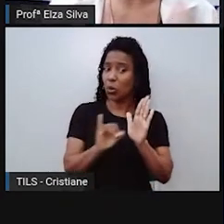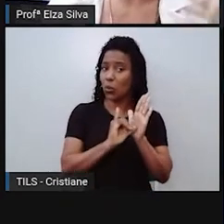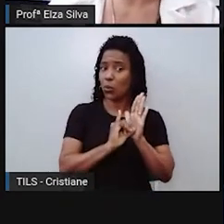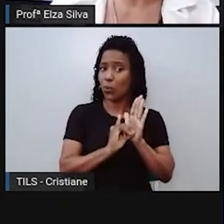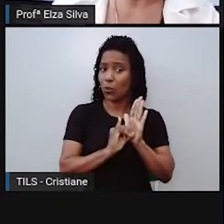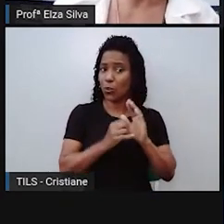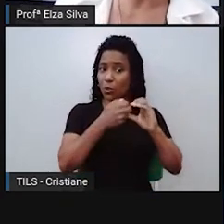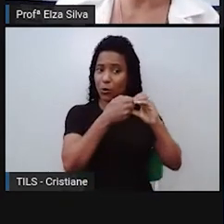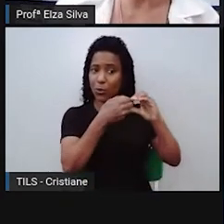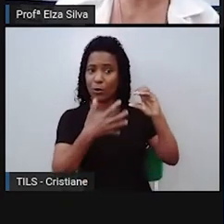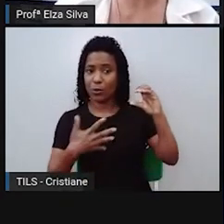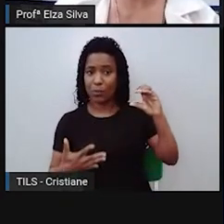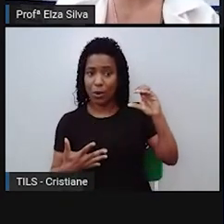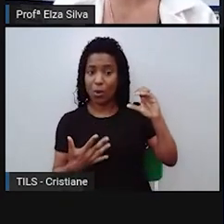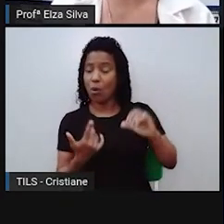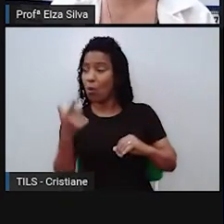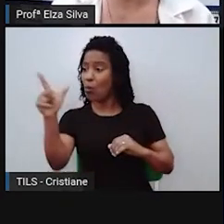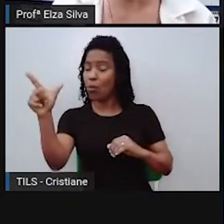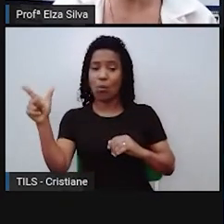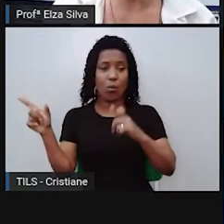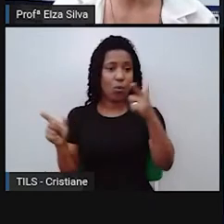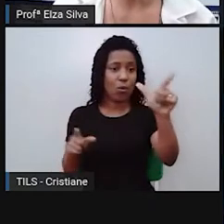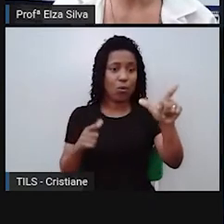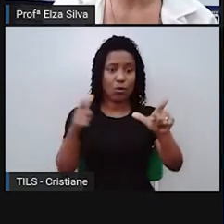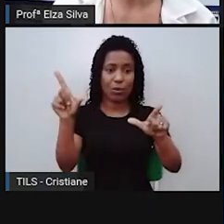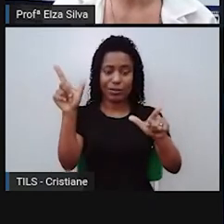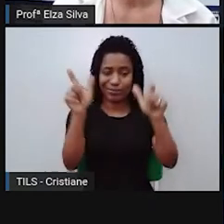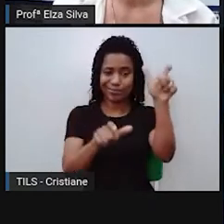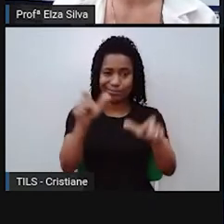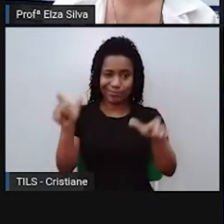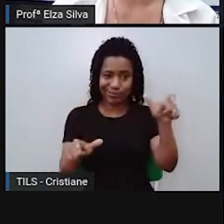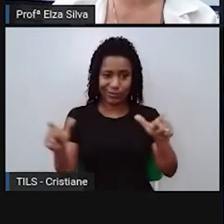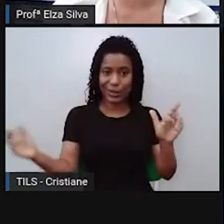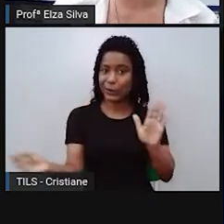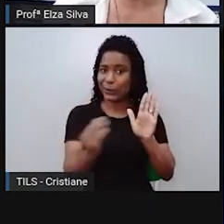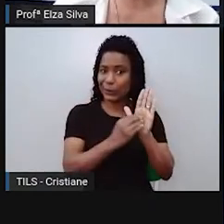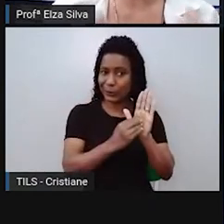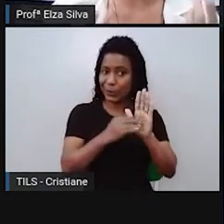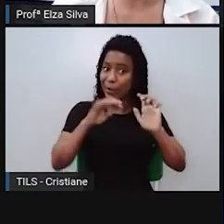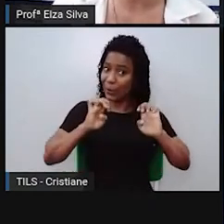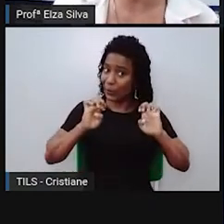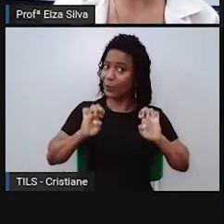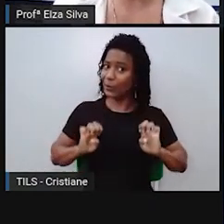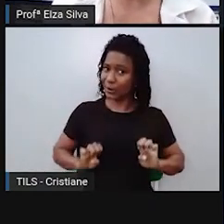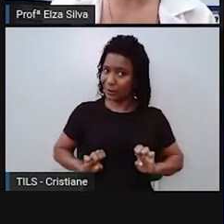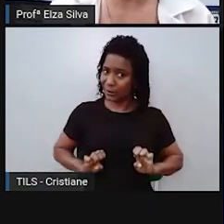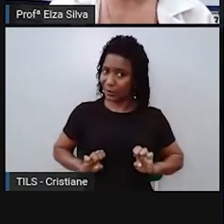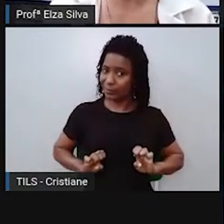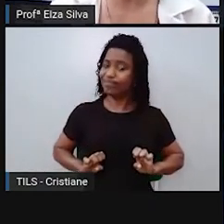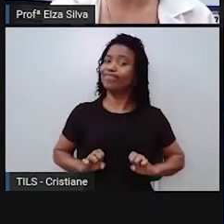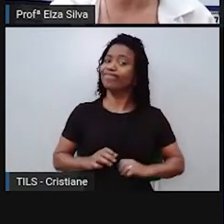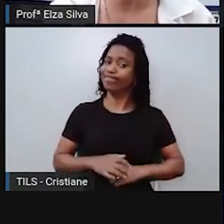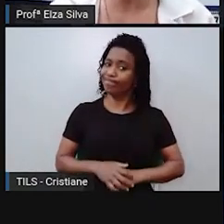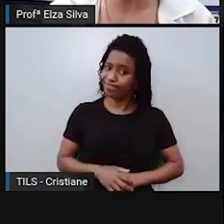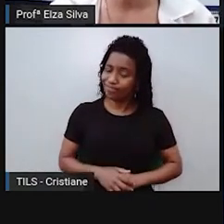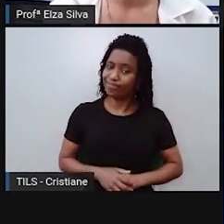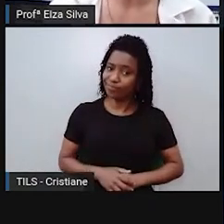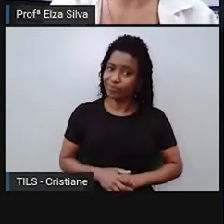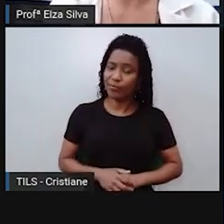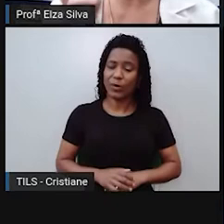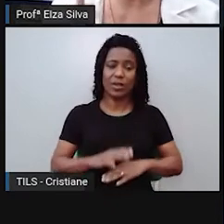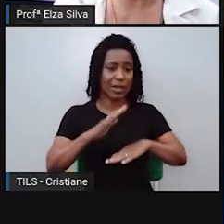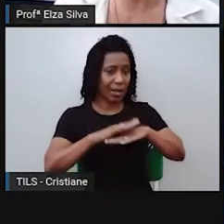ou as realidades de outras pessoas? Então, nós, produtores e leitores de memes,